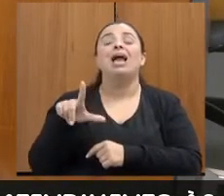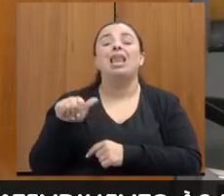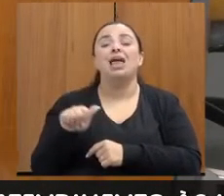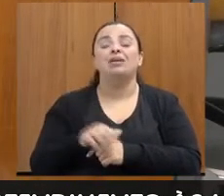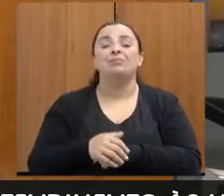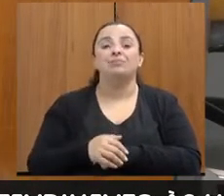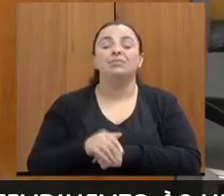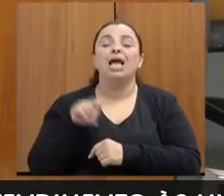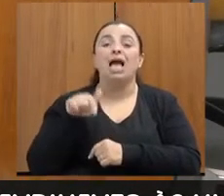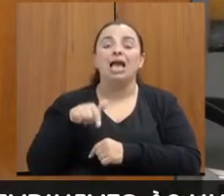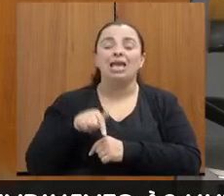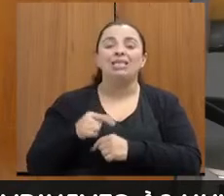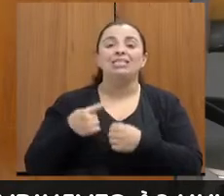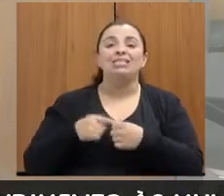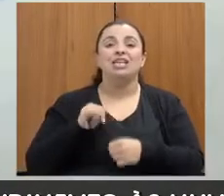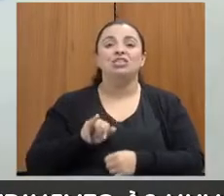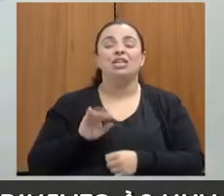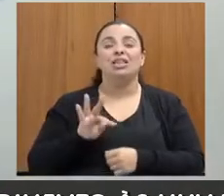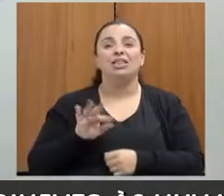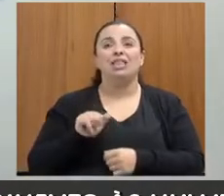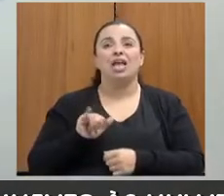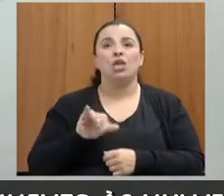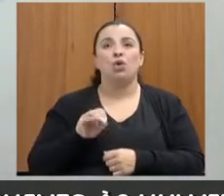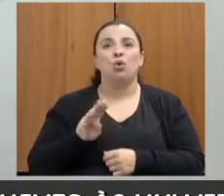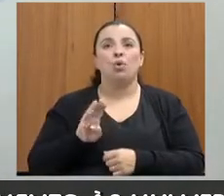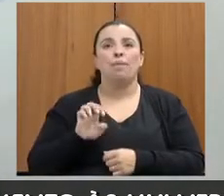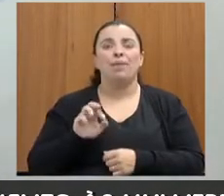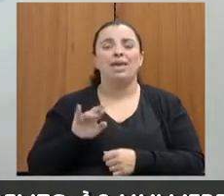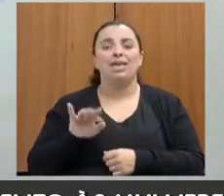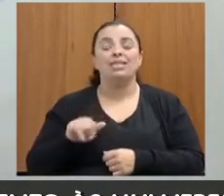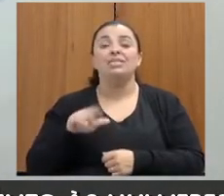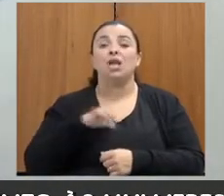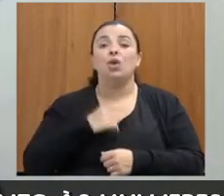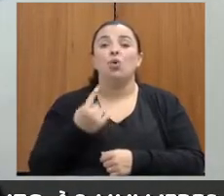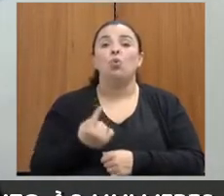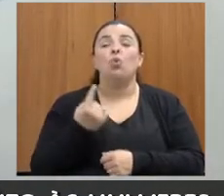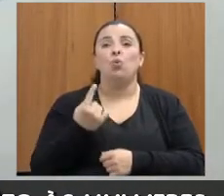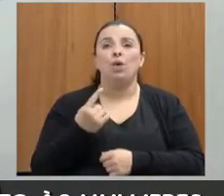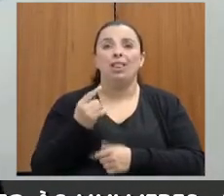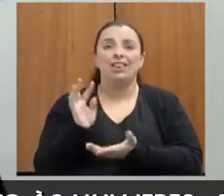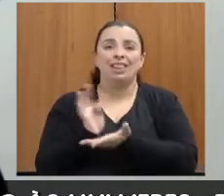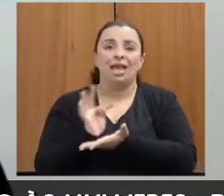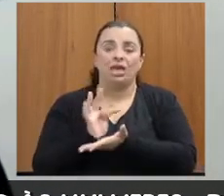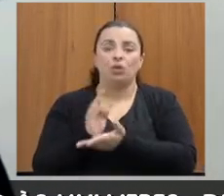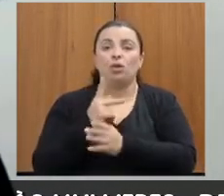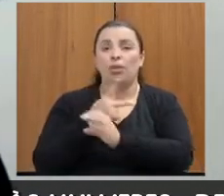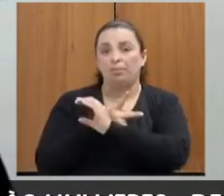Aqui em Itaiobeiros, nós temos um técnico da Polícia Civil, mas ele não atua